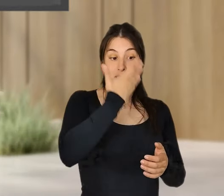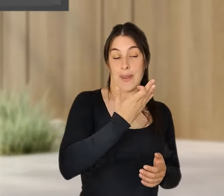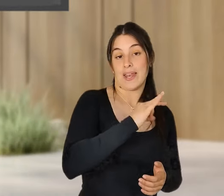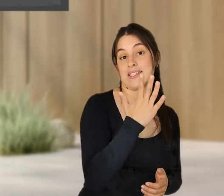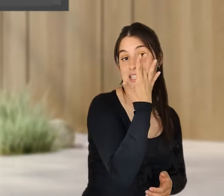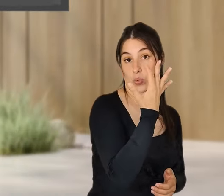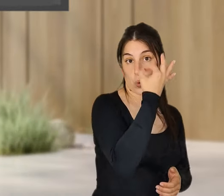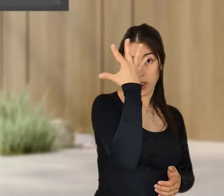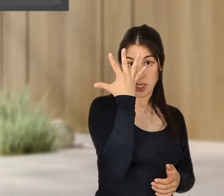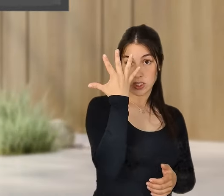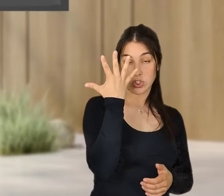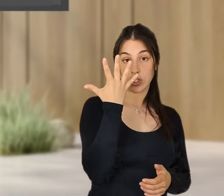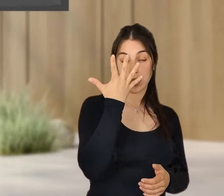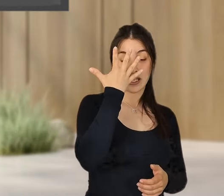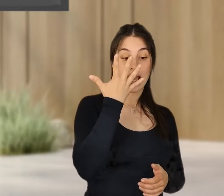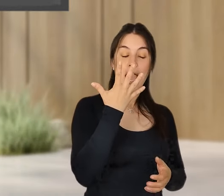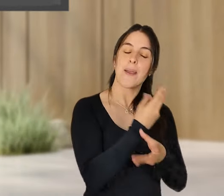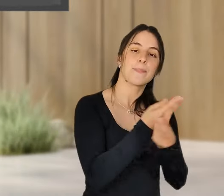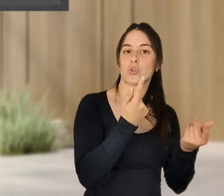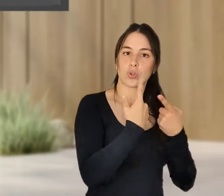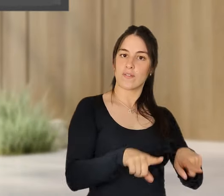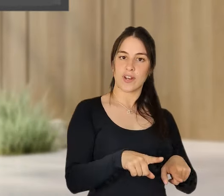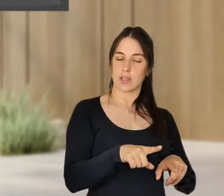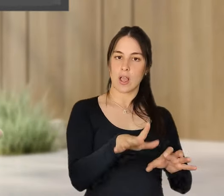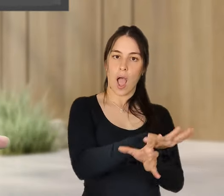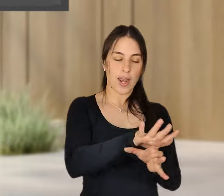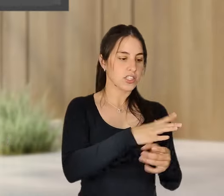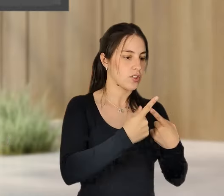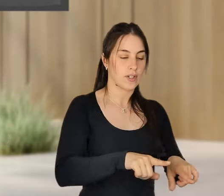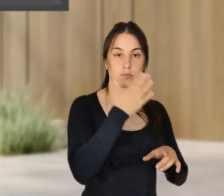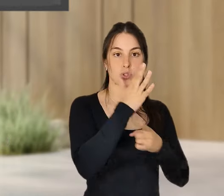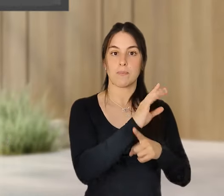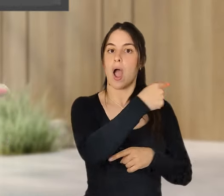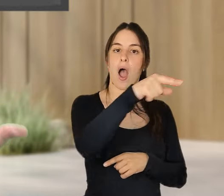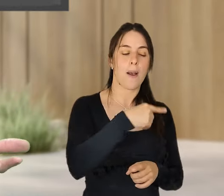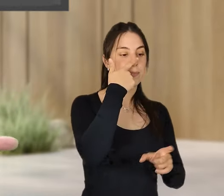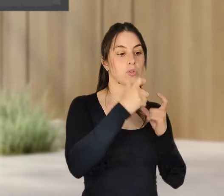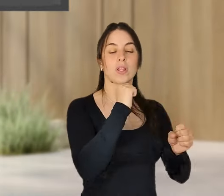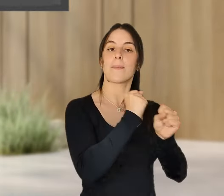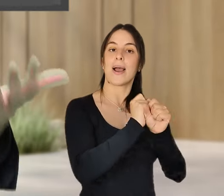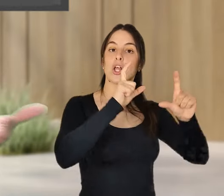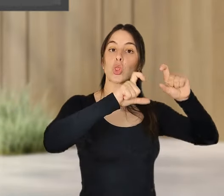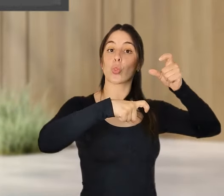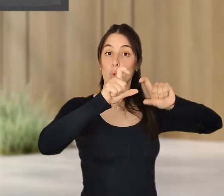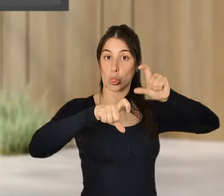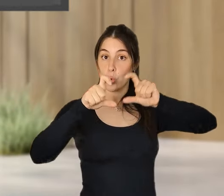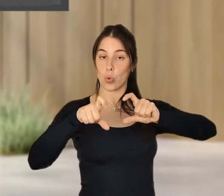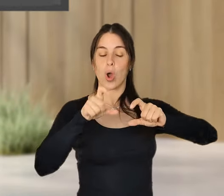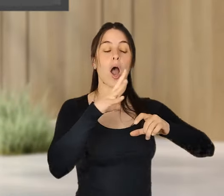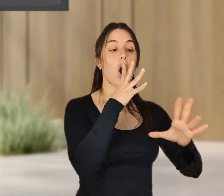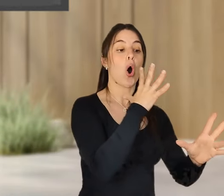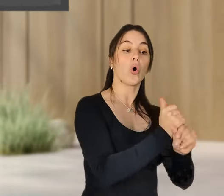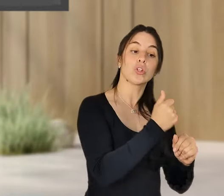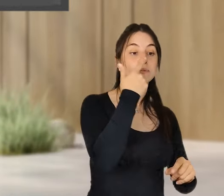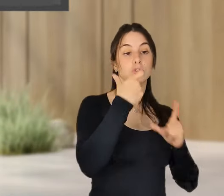que nós temos, já é muito diferente para os diferentes setores. Há pessoas que trabalham por turnos, outras pessoas que podem teletrabalhar, umas que